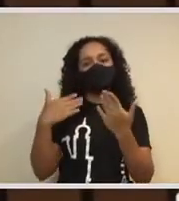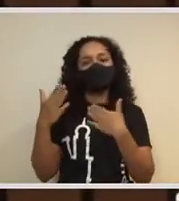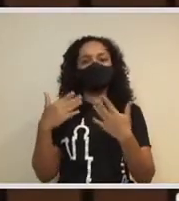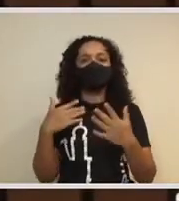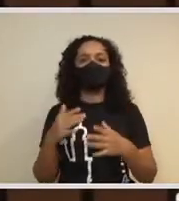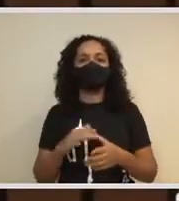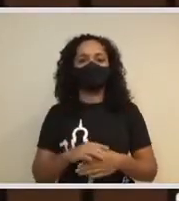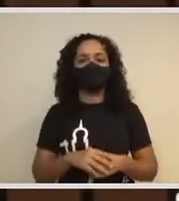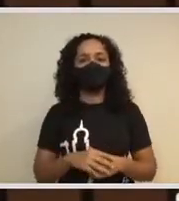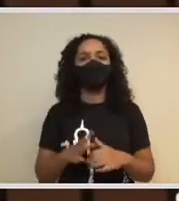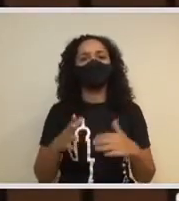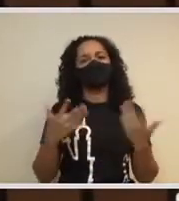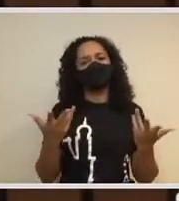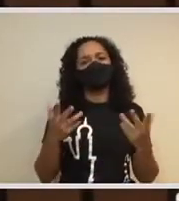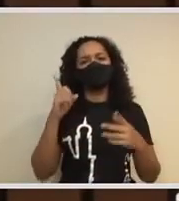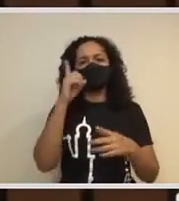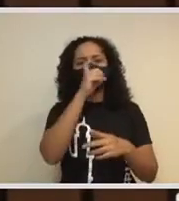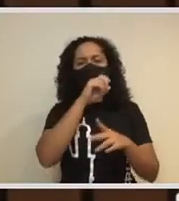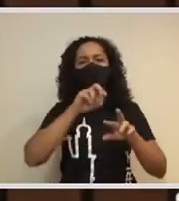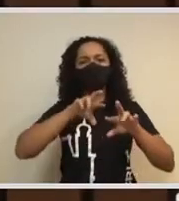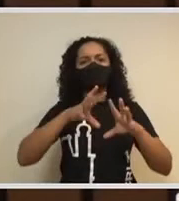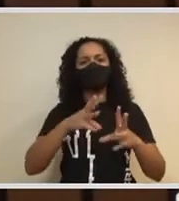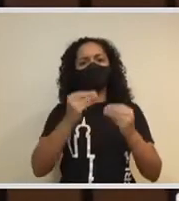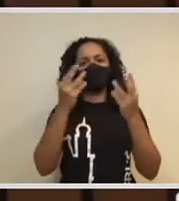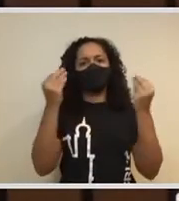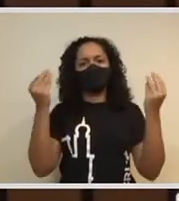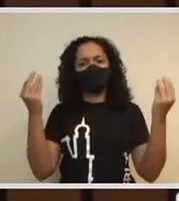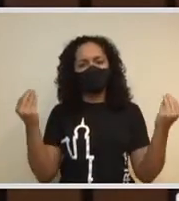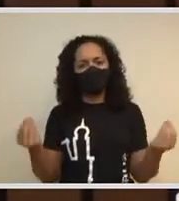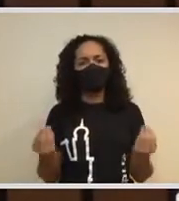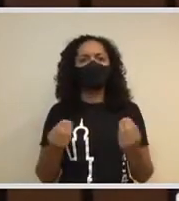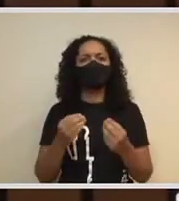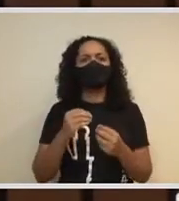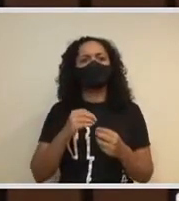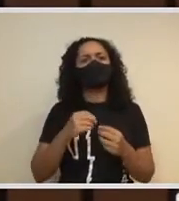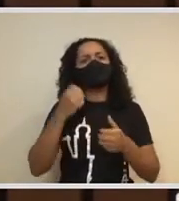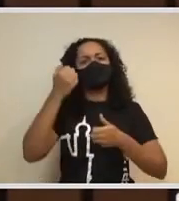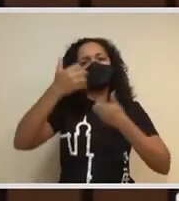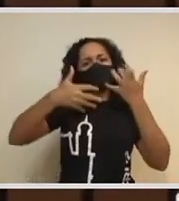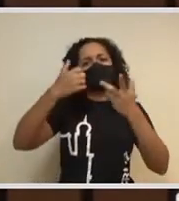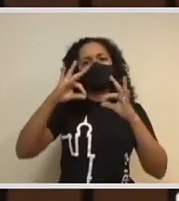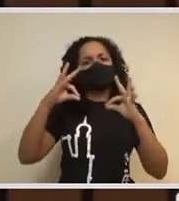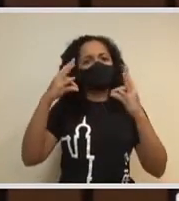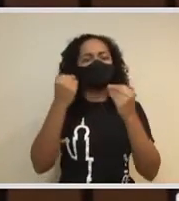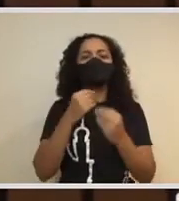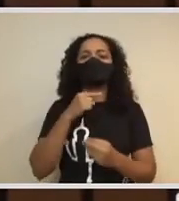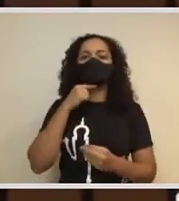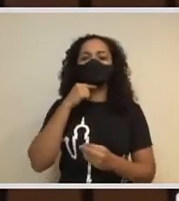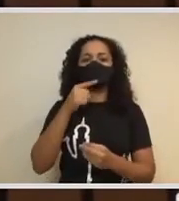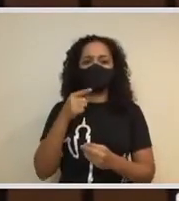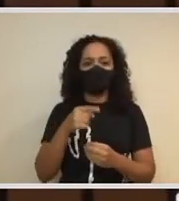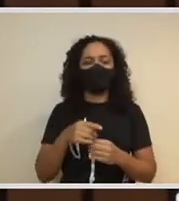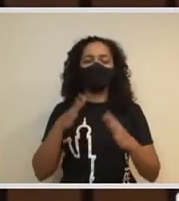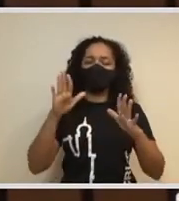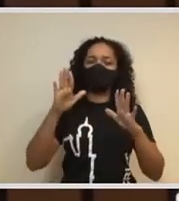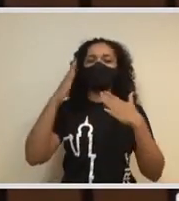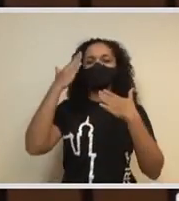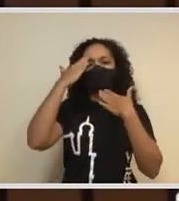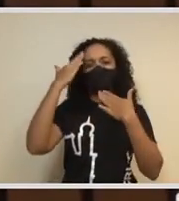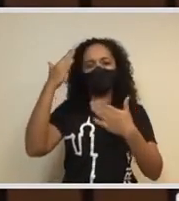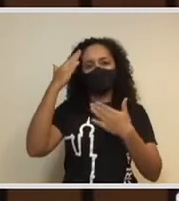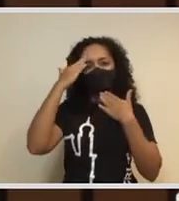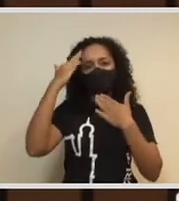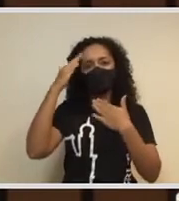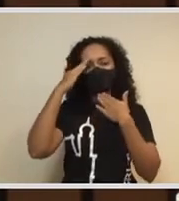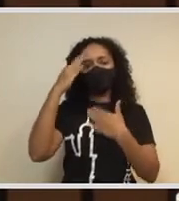aqui, estamos aí nesse processo de planejamento, mas agradeço muito ao Valcler, que foi